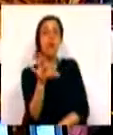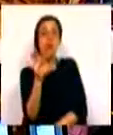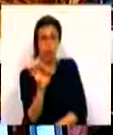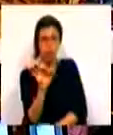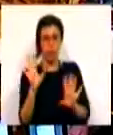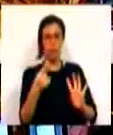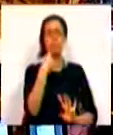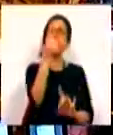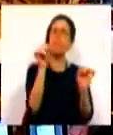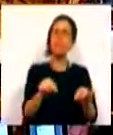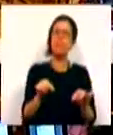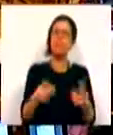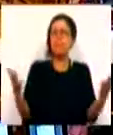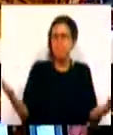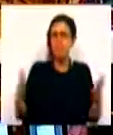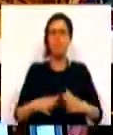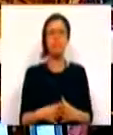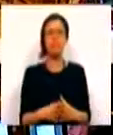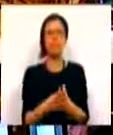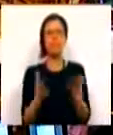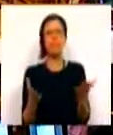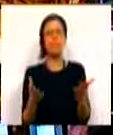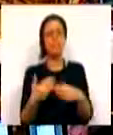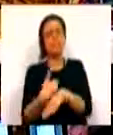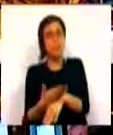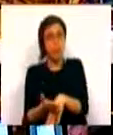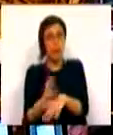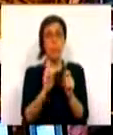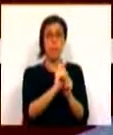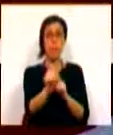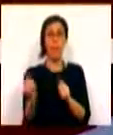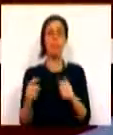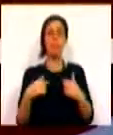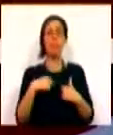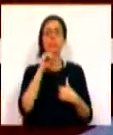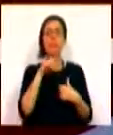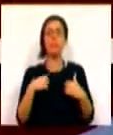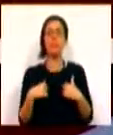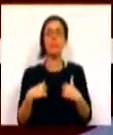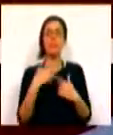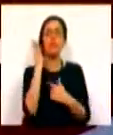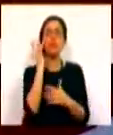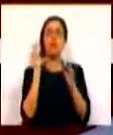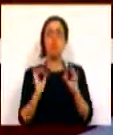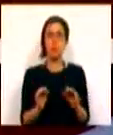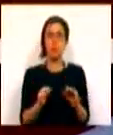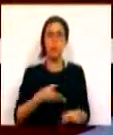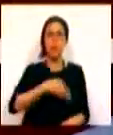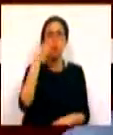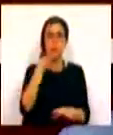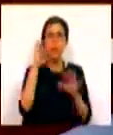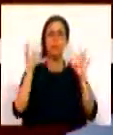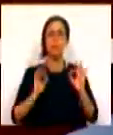Falou-se aqui de atrasos nos pagamentos. Eu terei a oportunidade de dar números e explicar